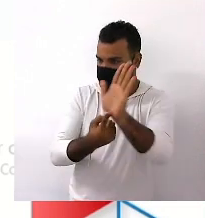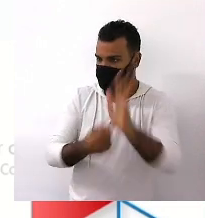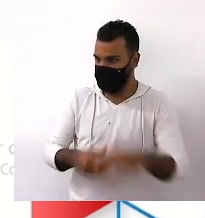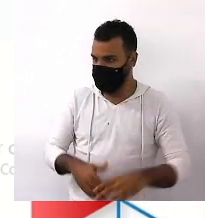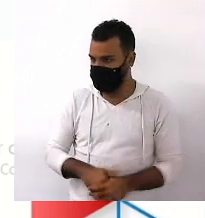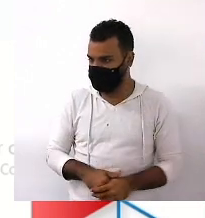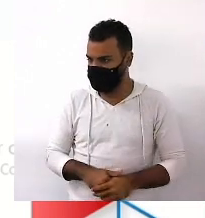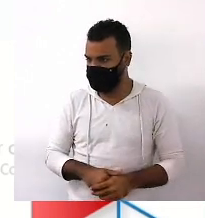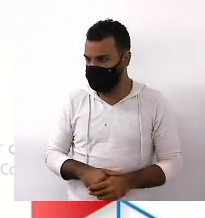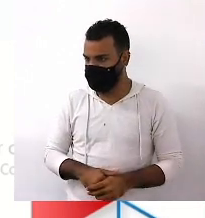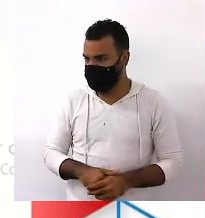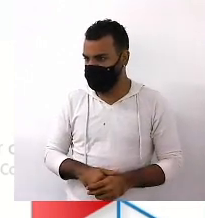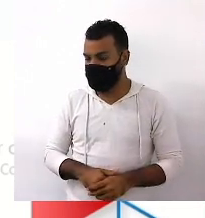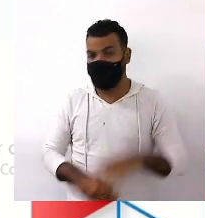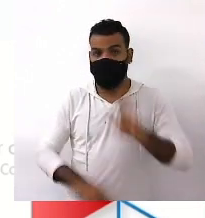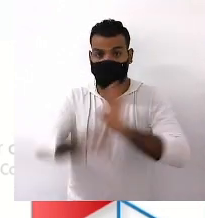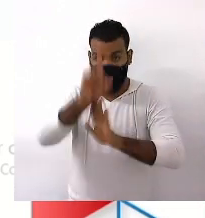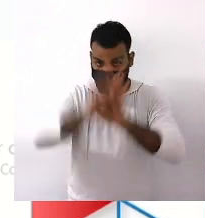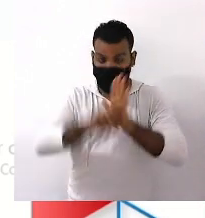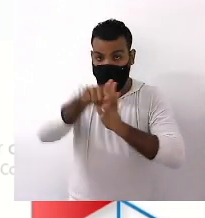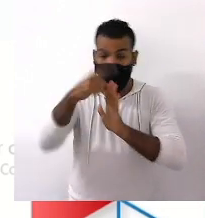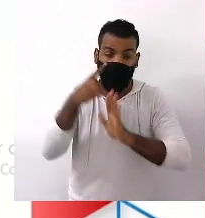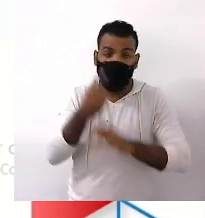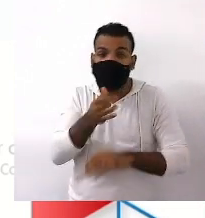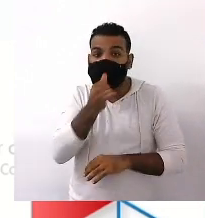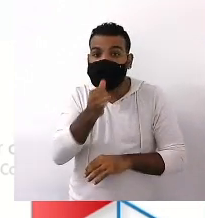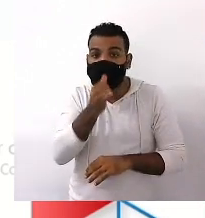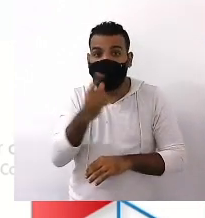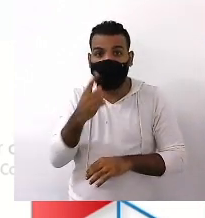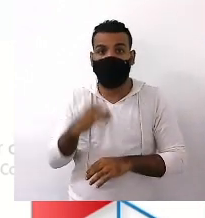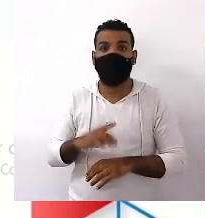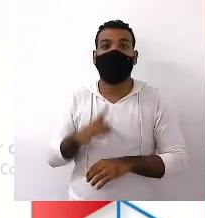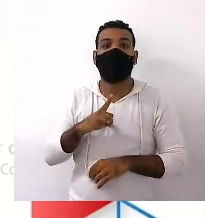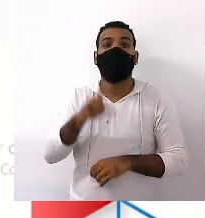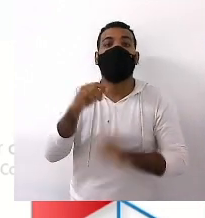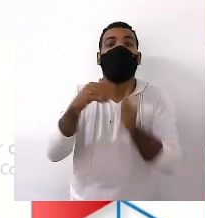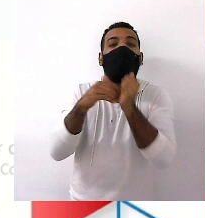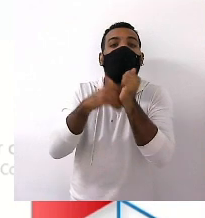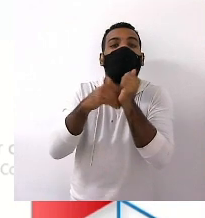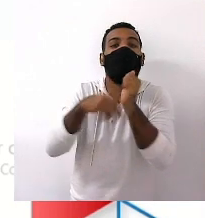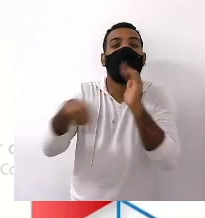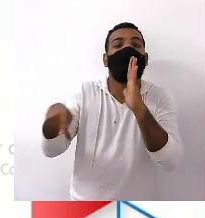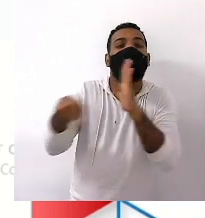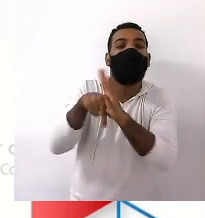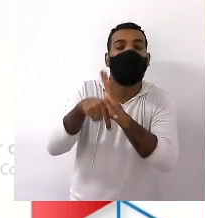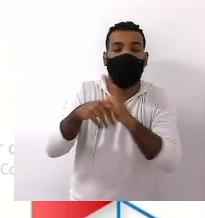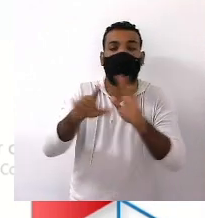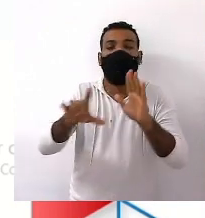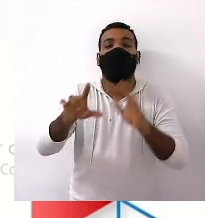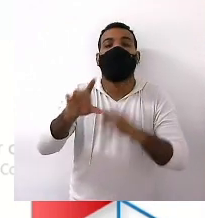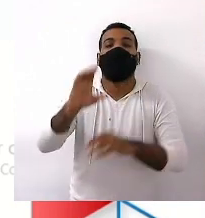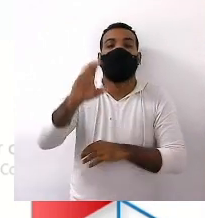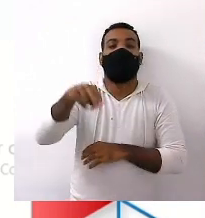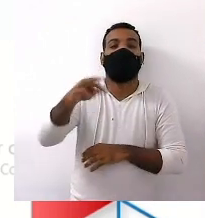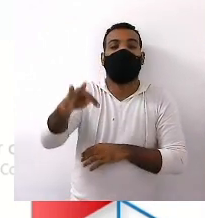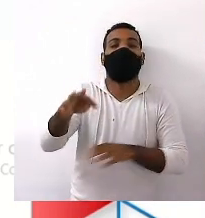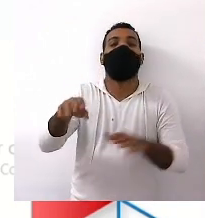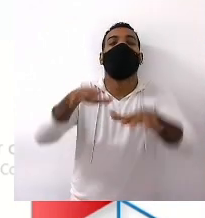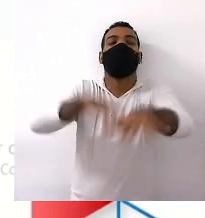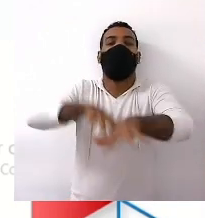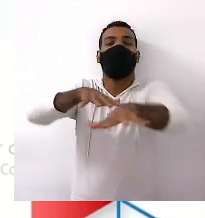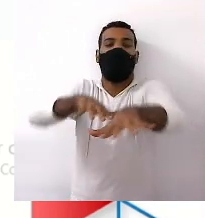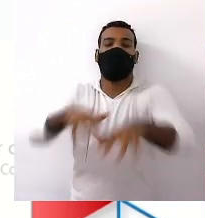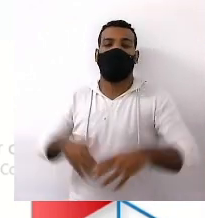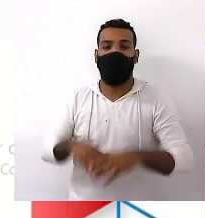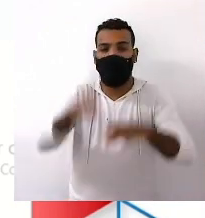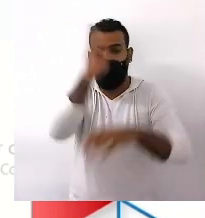Também de um texto normativo É o nosso Código Nacional de Trânsito A CNT Está aí Código de